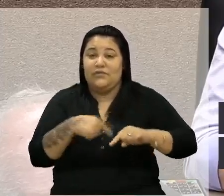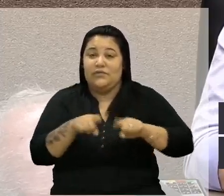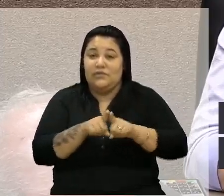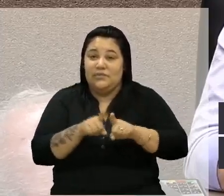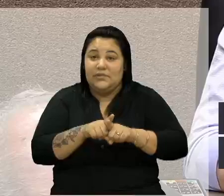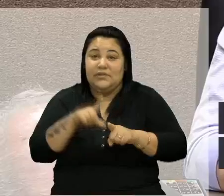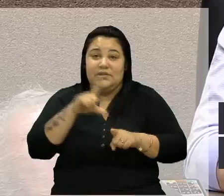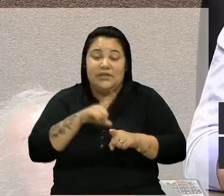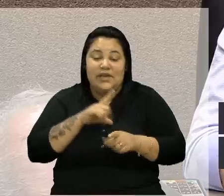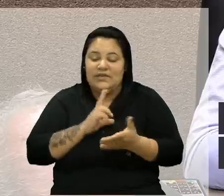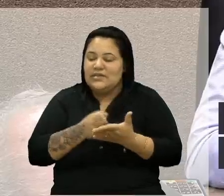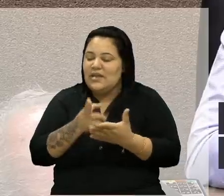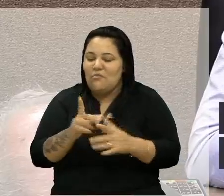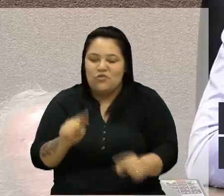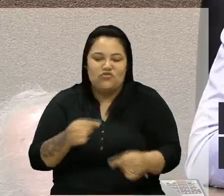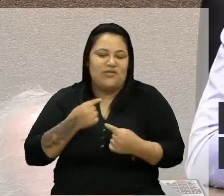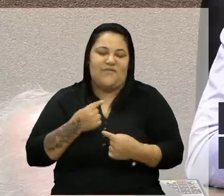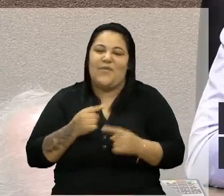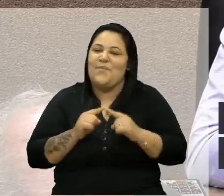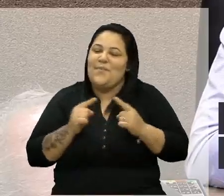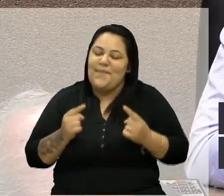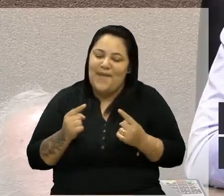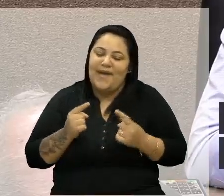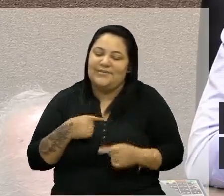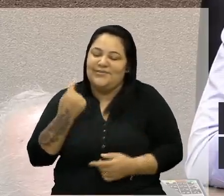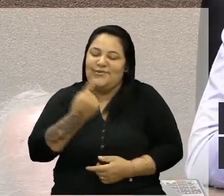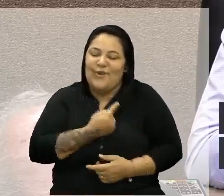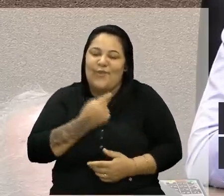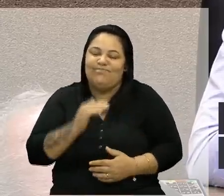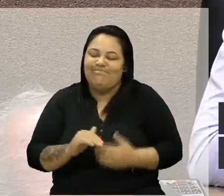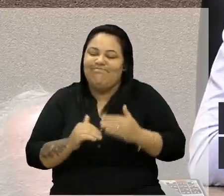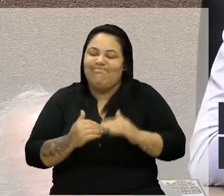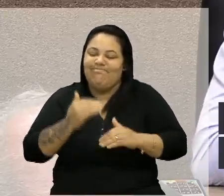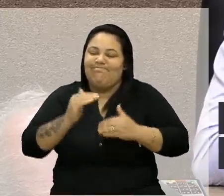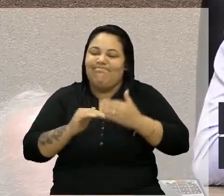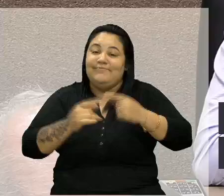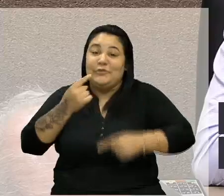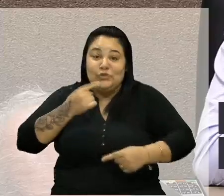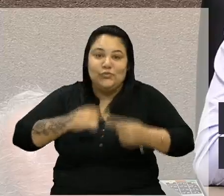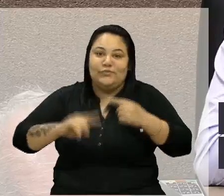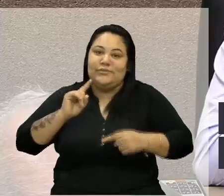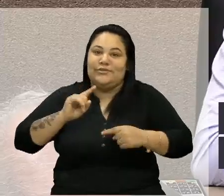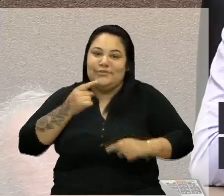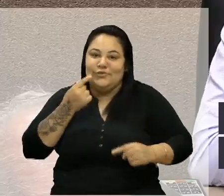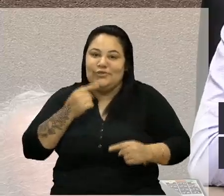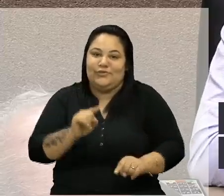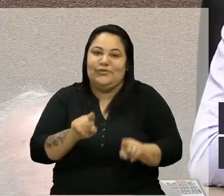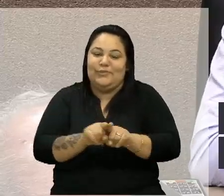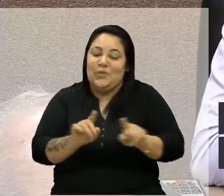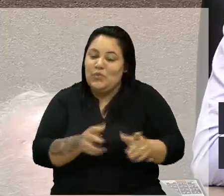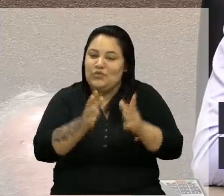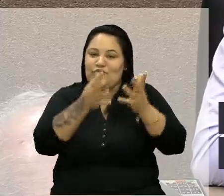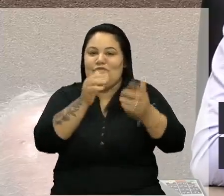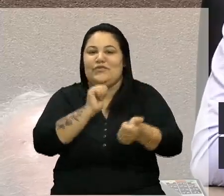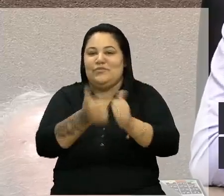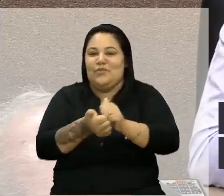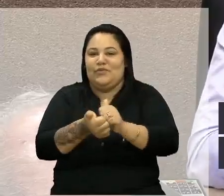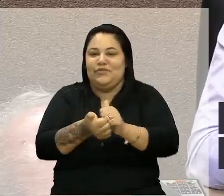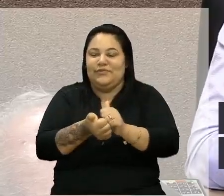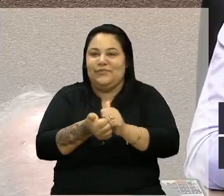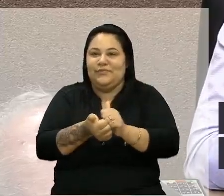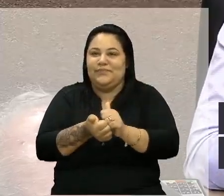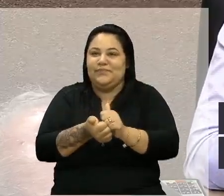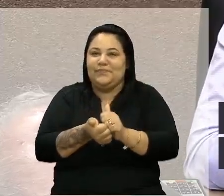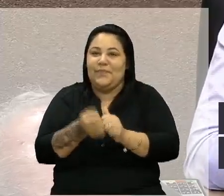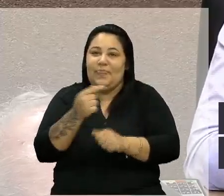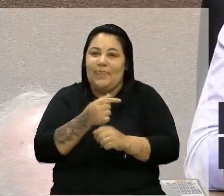tem sempre seus desafios, mas a gente está gradativamente superando esses desafios e incentivando o esporte. E essa ação